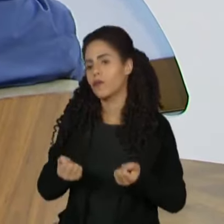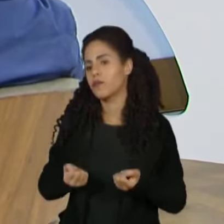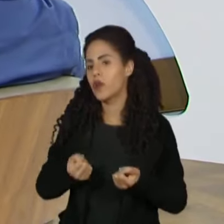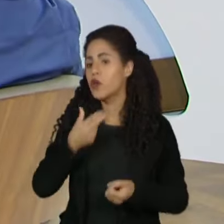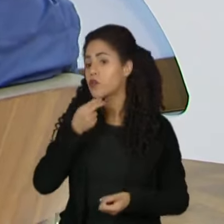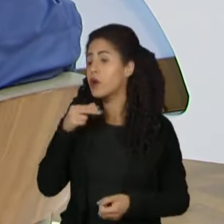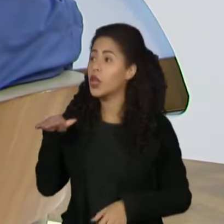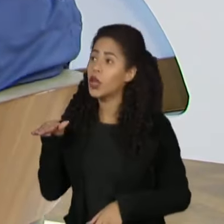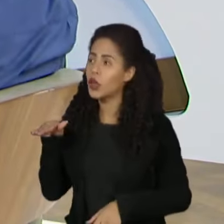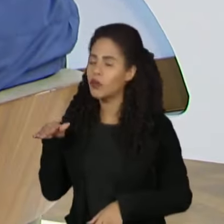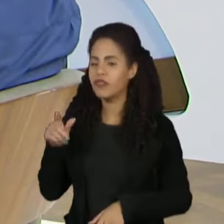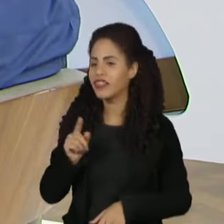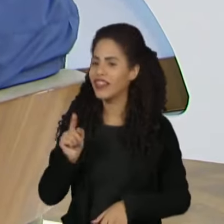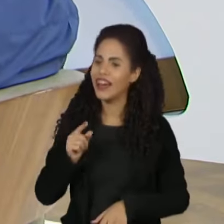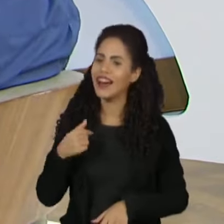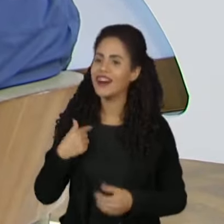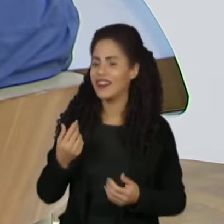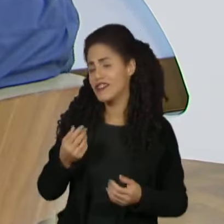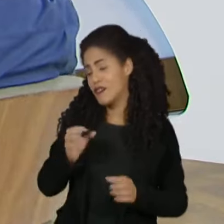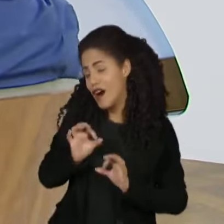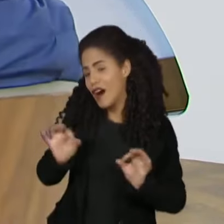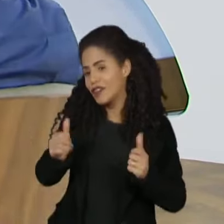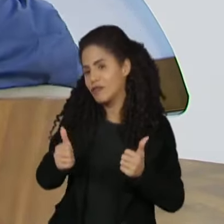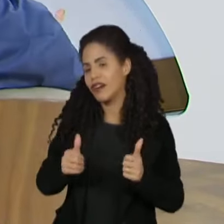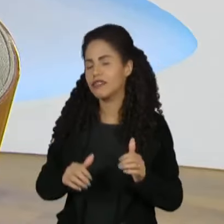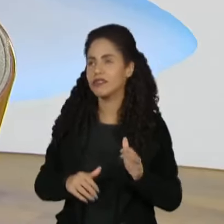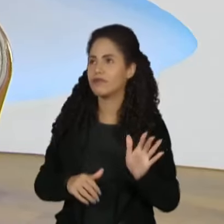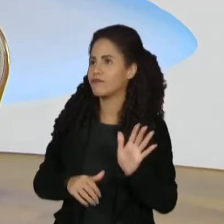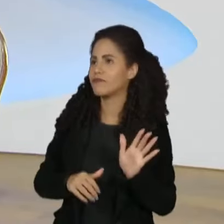puxa, é ótimo, mas...